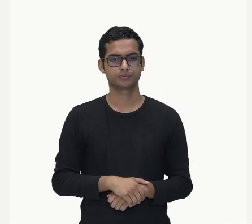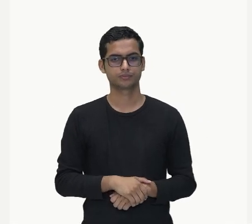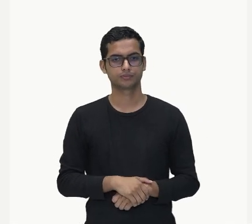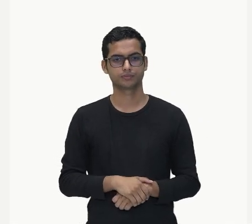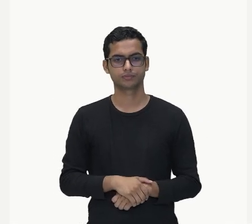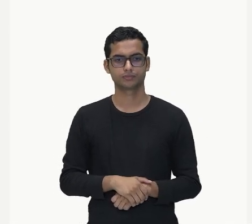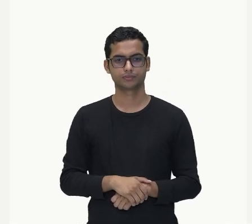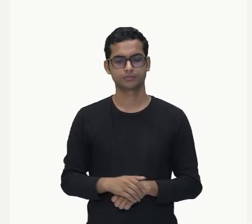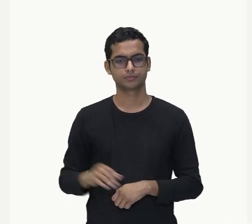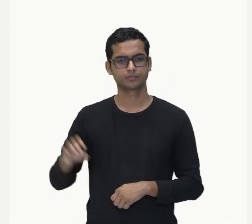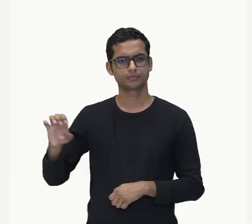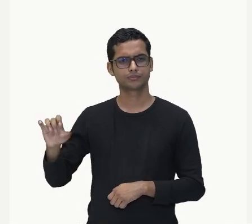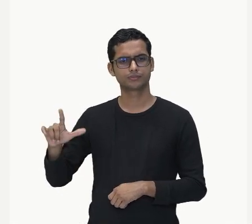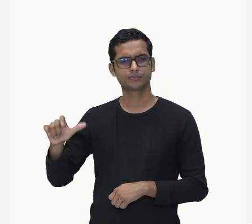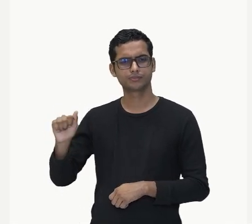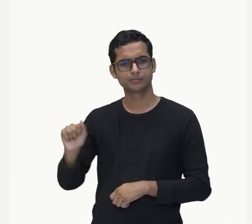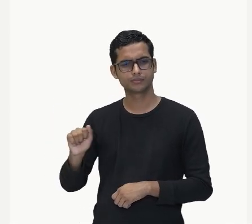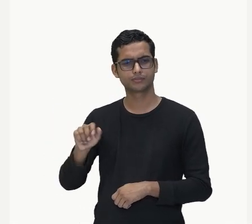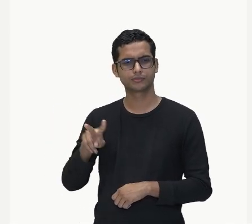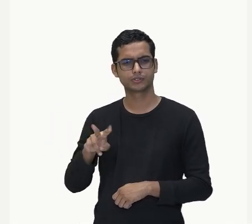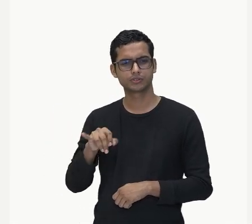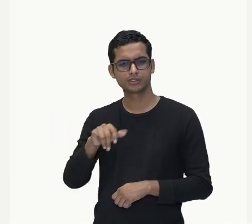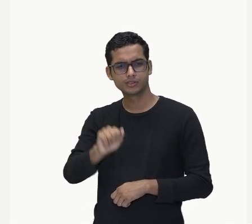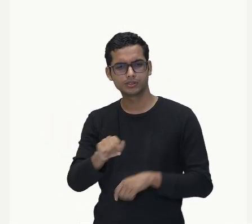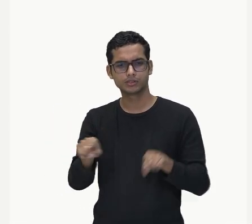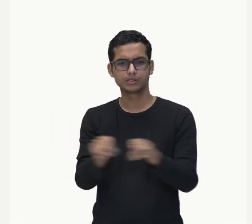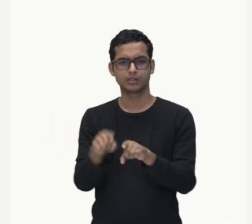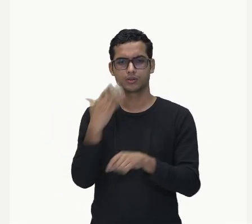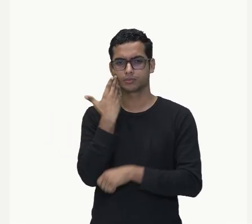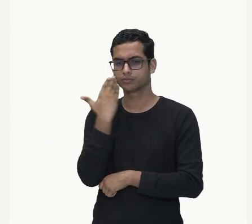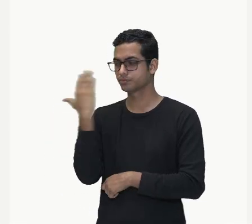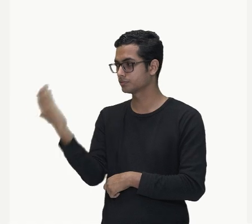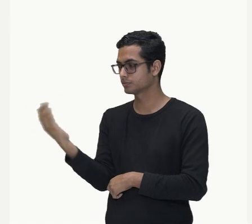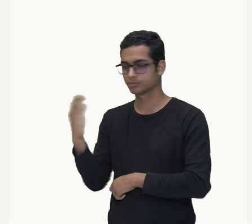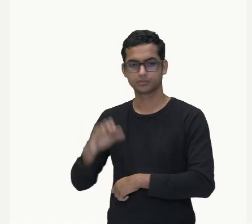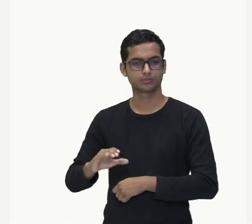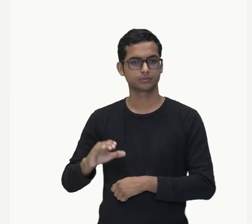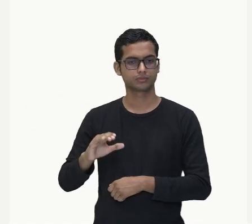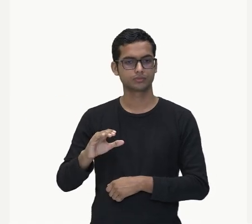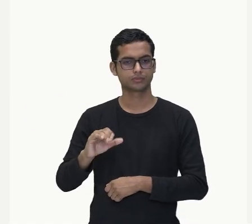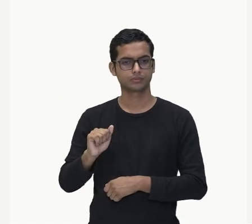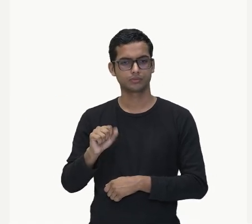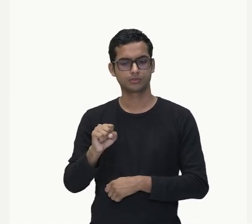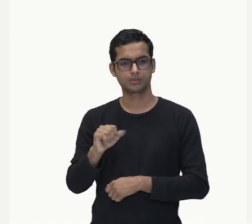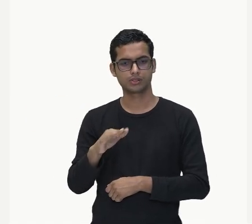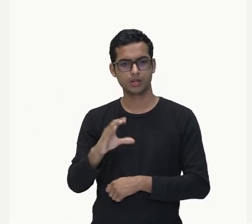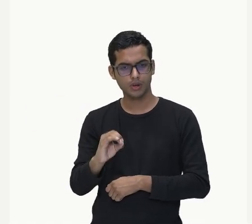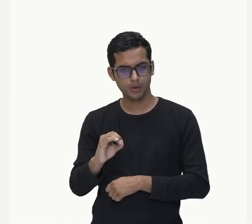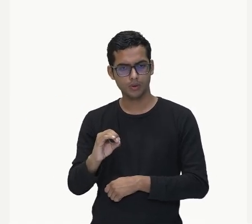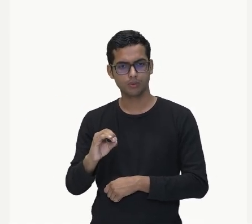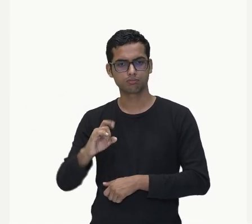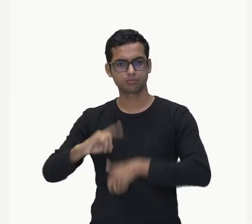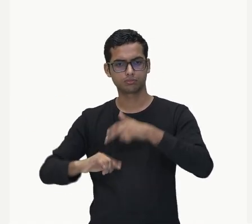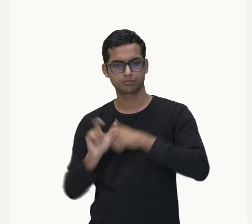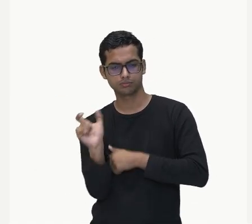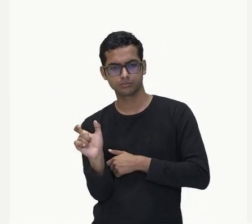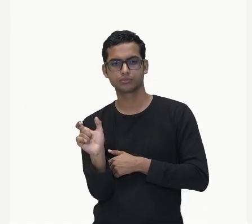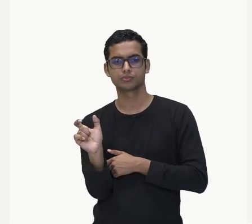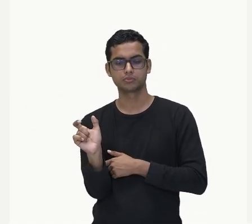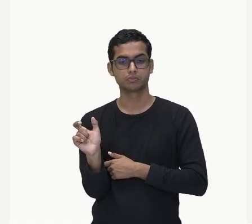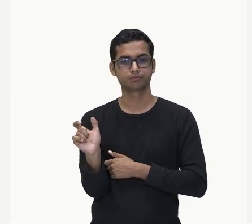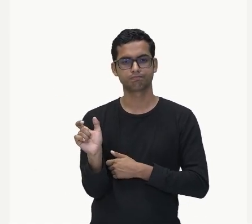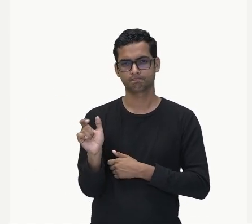vermelha. Casaco, o casaco é masculino. E calça, a calça é